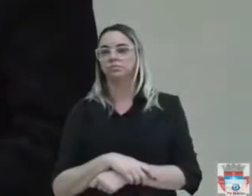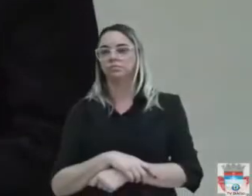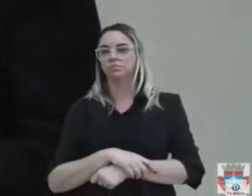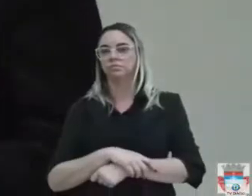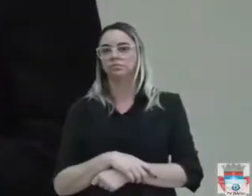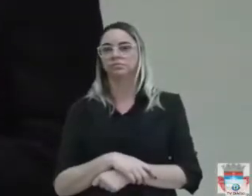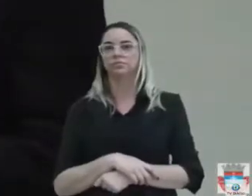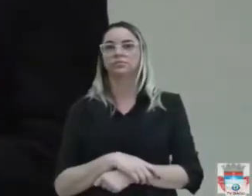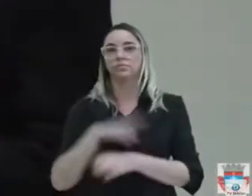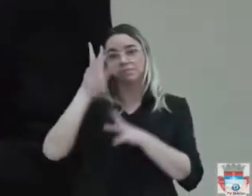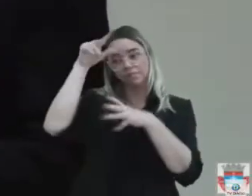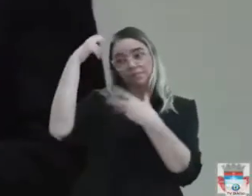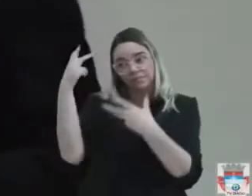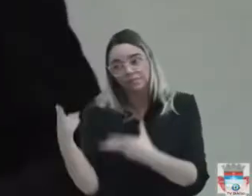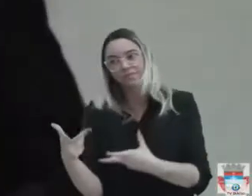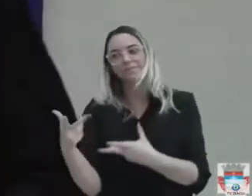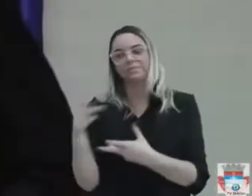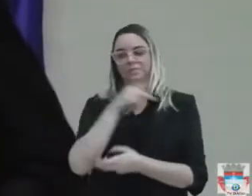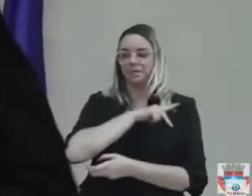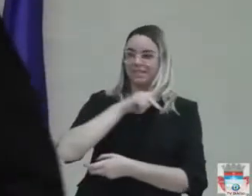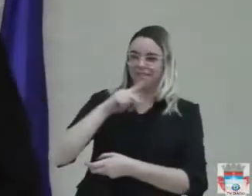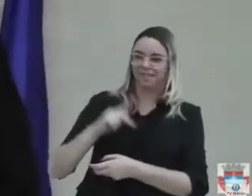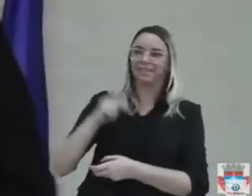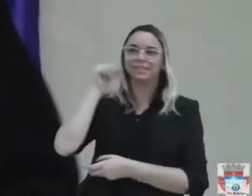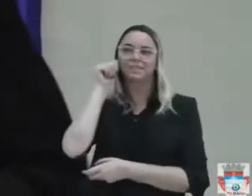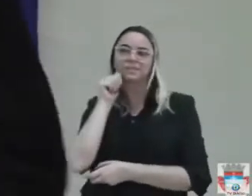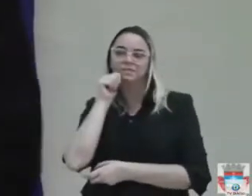Excelente senhora presidente,